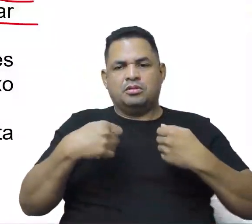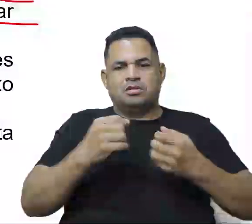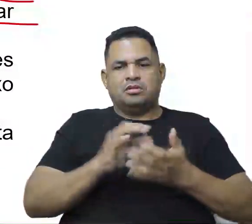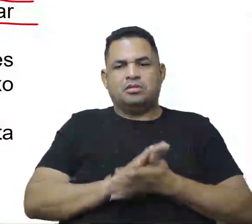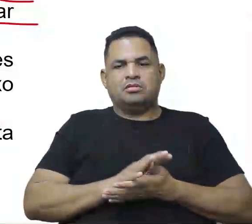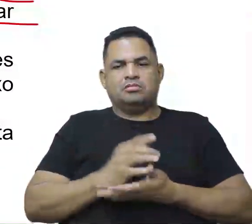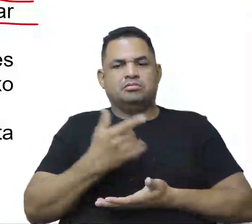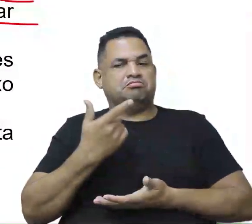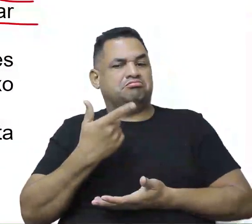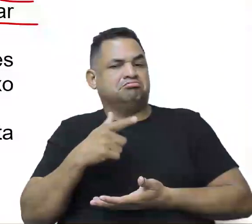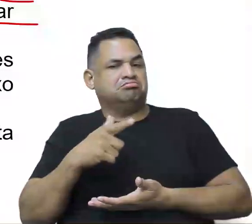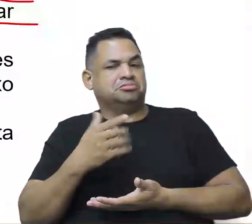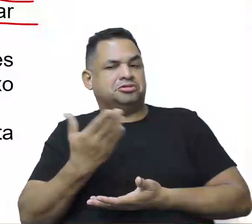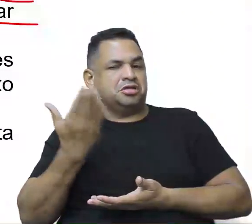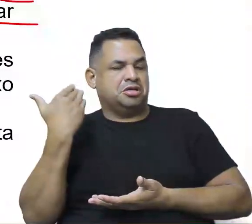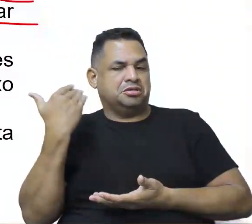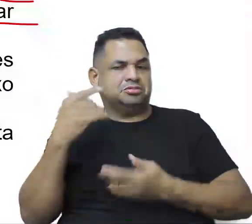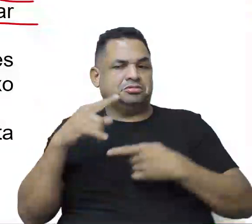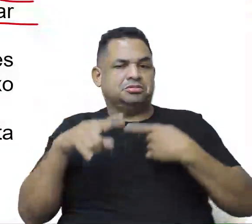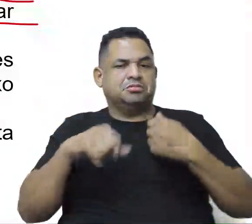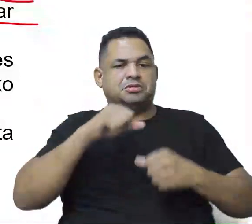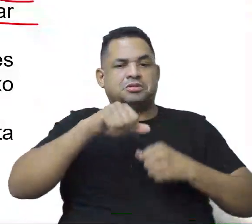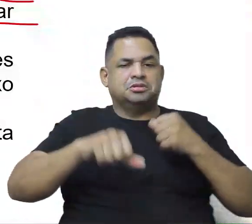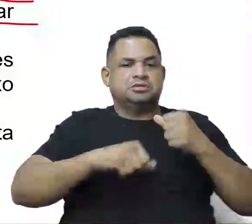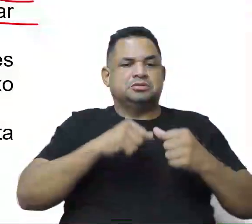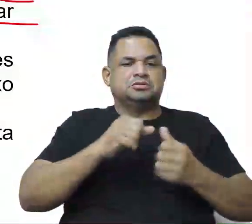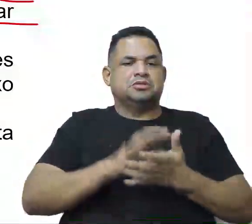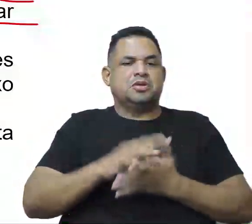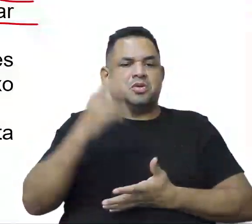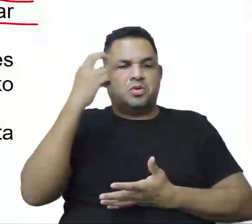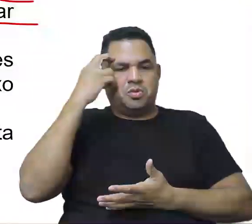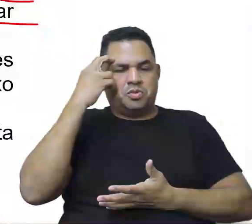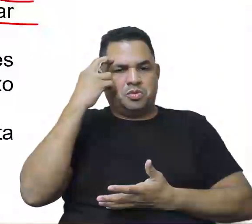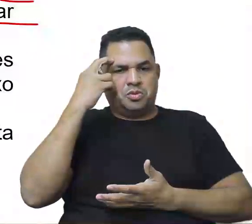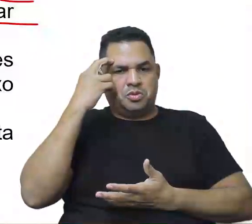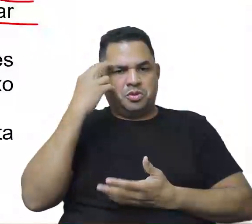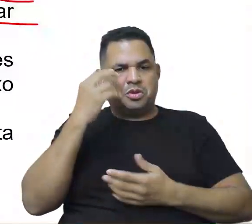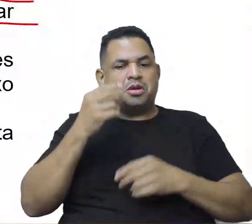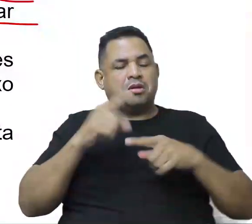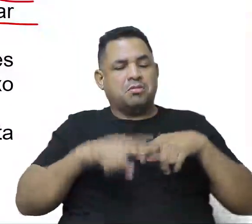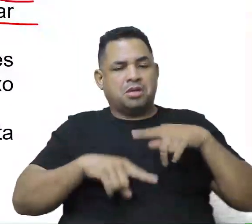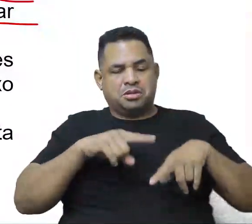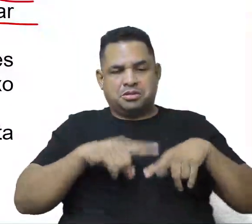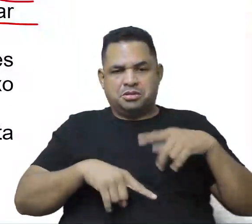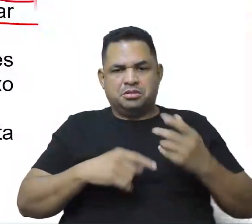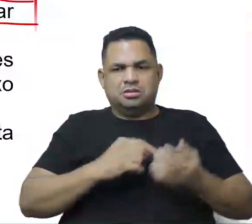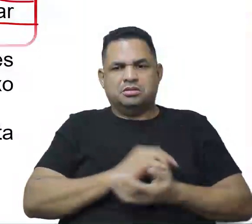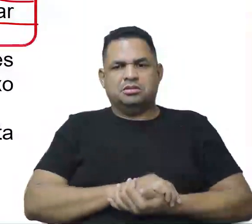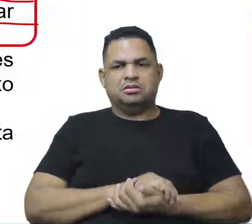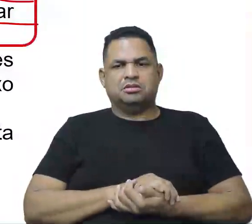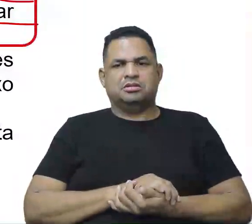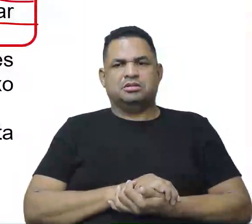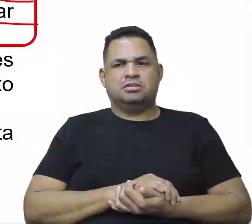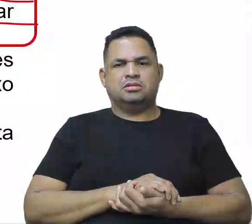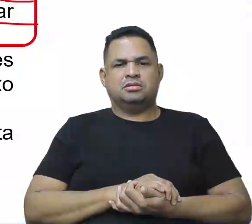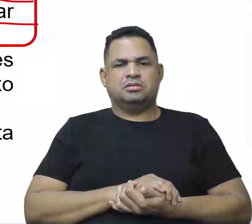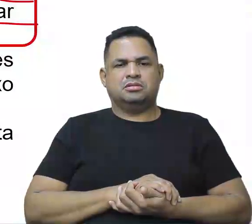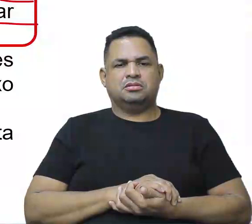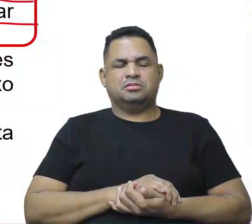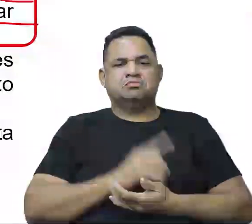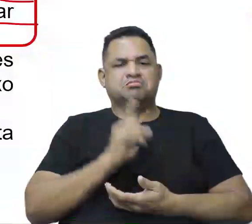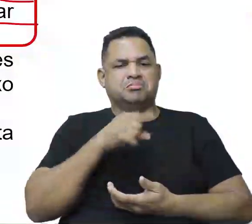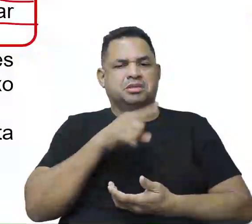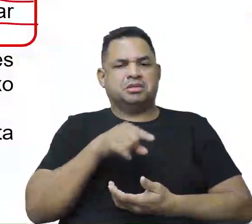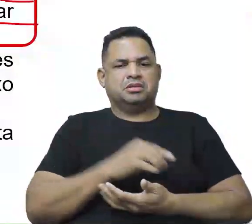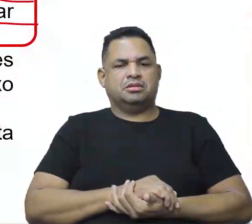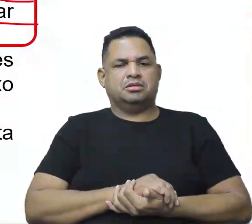que ele não tinha e transformar a cultura em mercadoria. Pronto, é isso. Vamos já marcar aqui que é essa